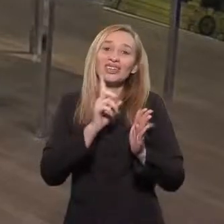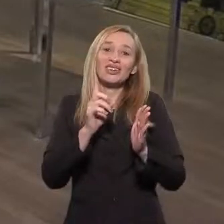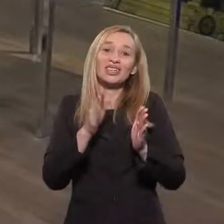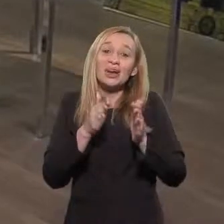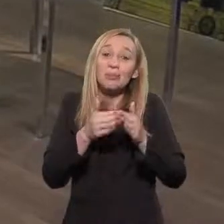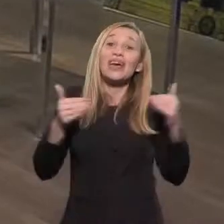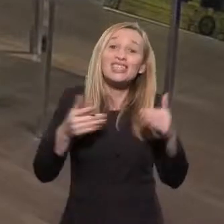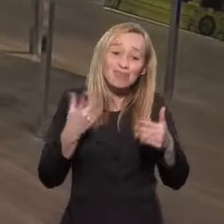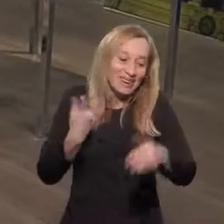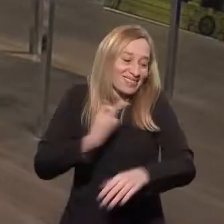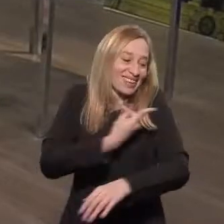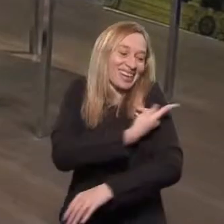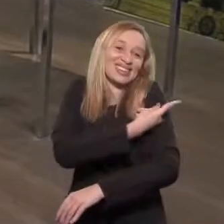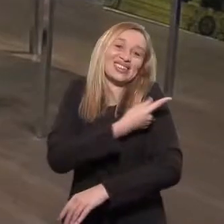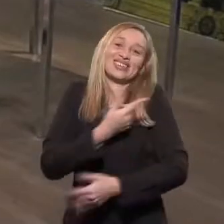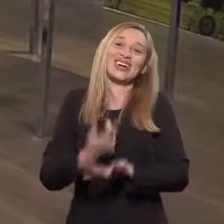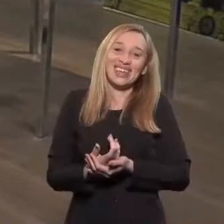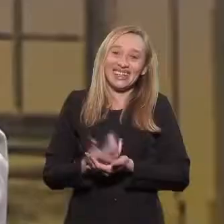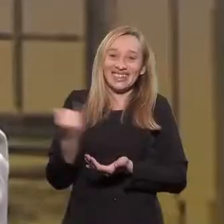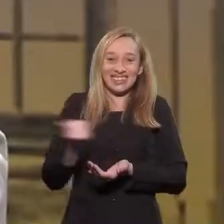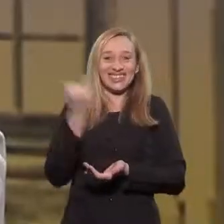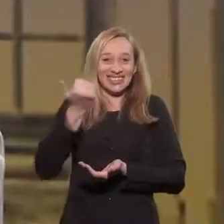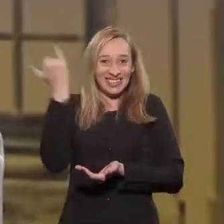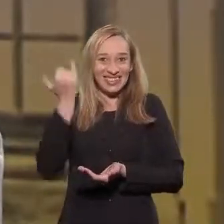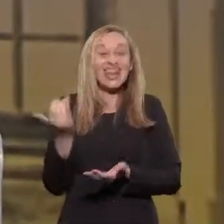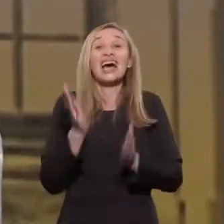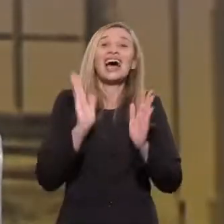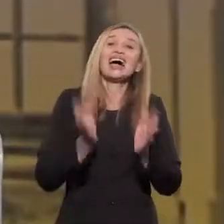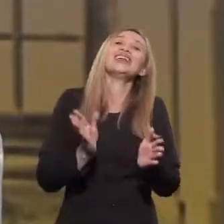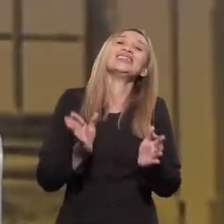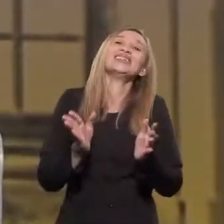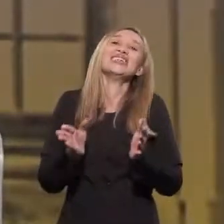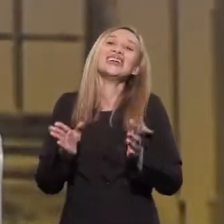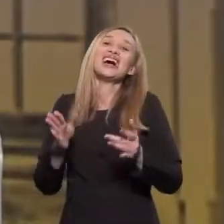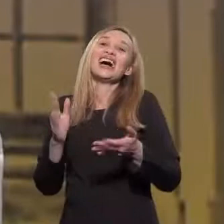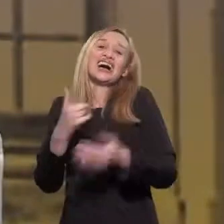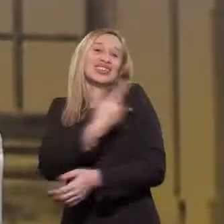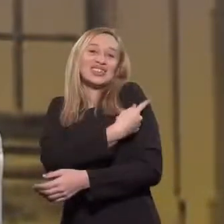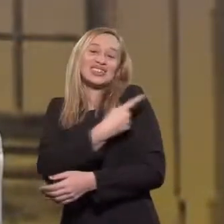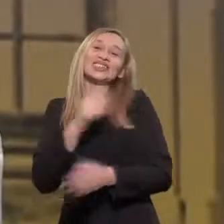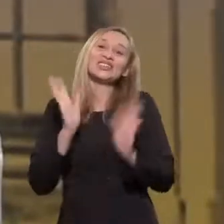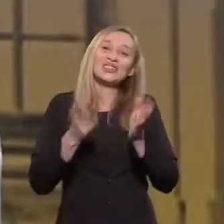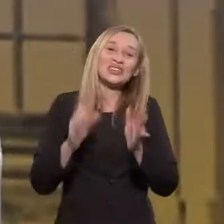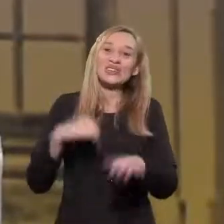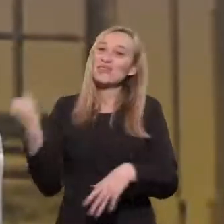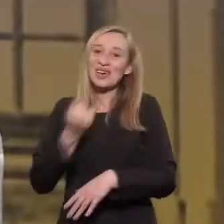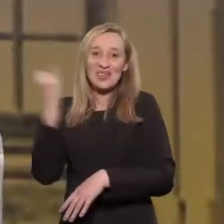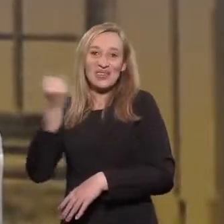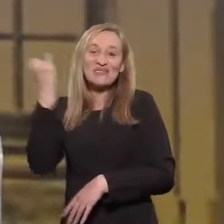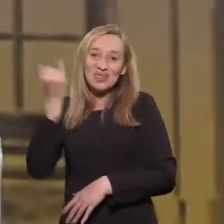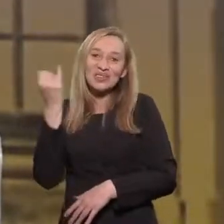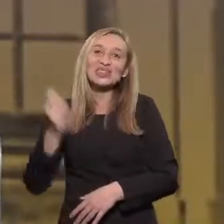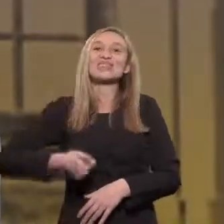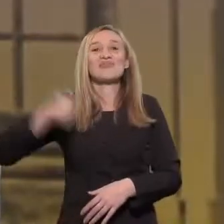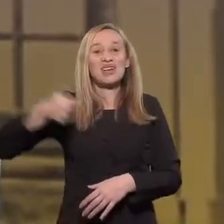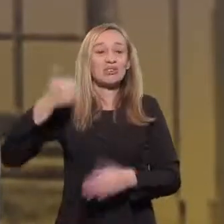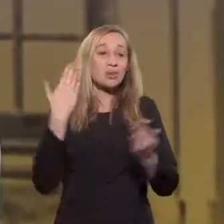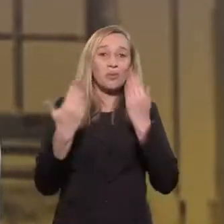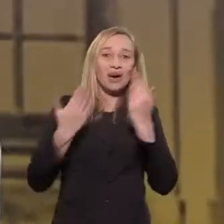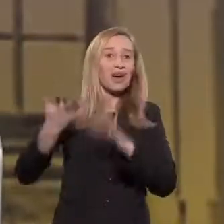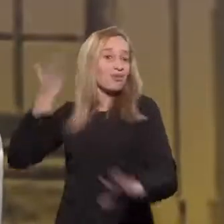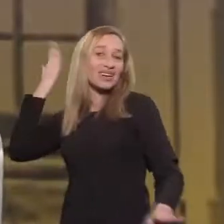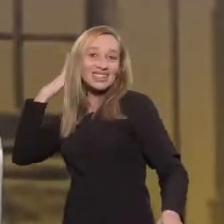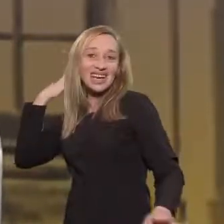pede licença para entrar. Então é muito mais tranquila. As vacinas hoje são muito mais seguras, mais purificadas. Quando você